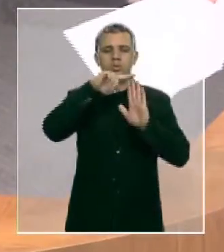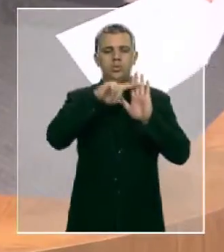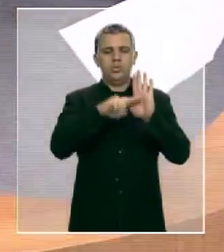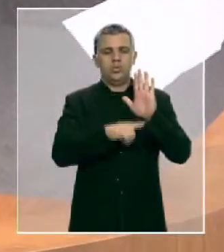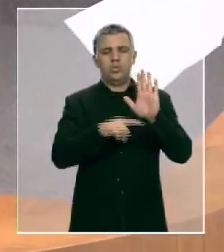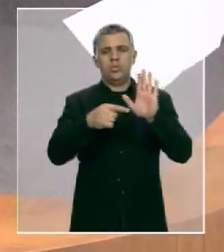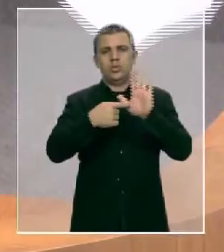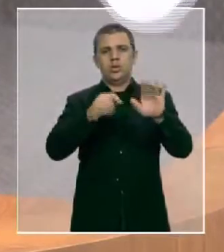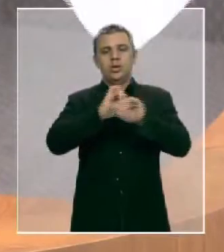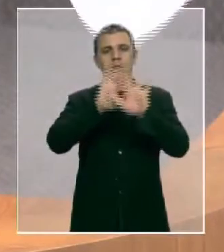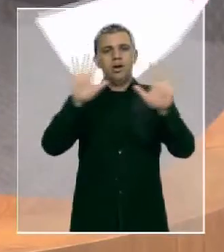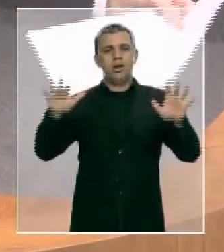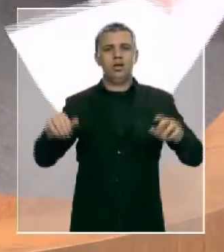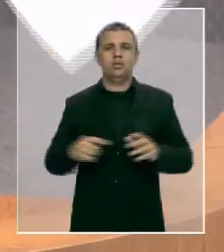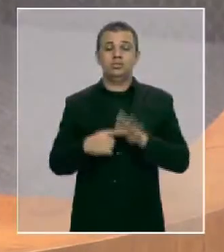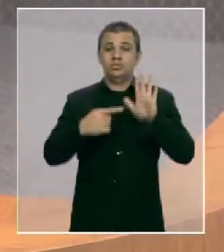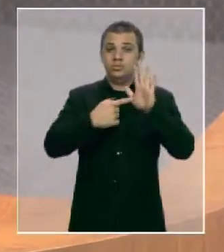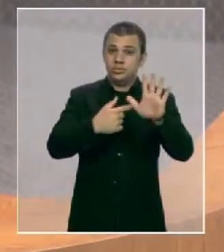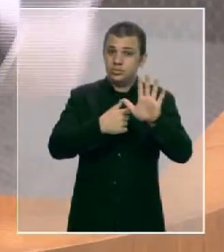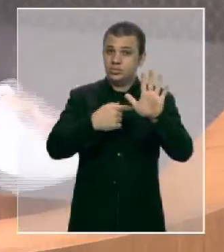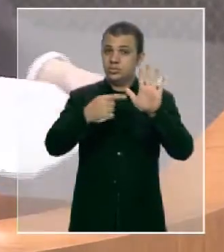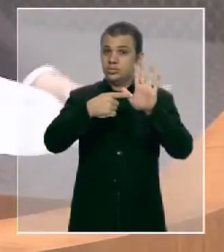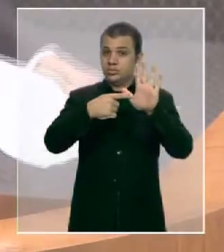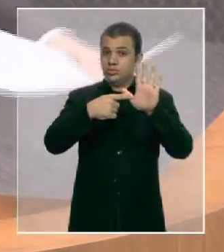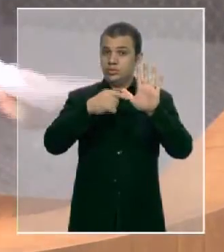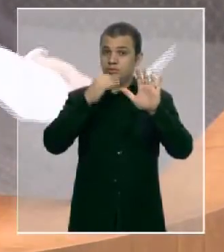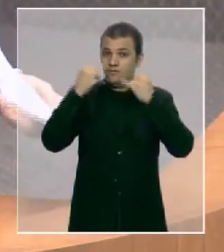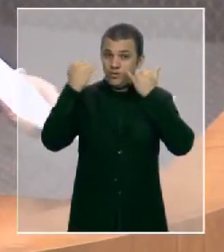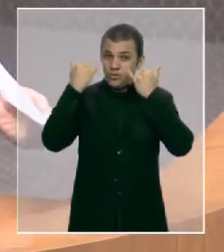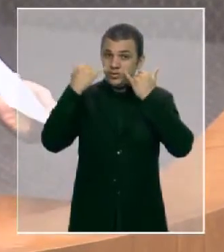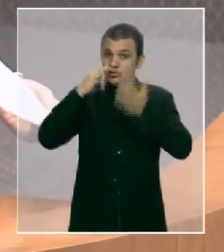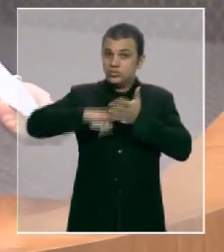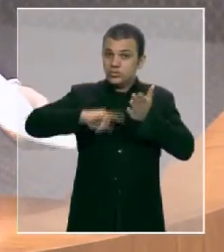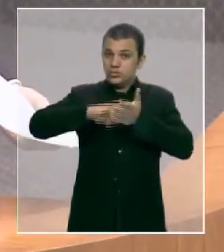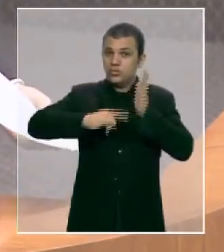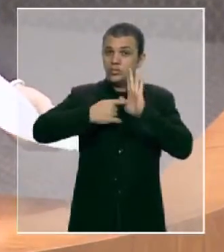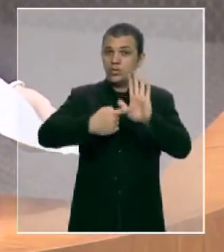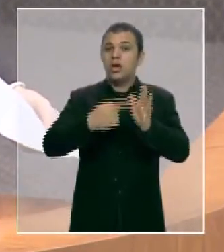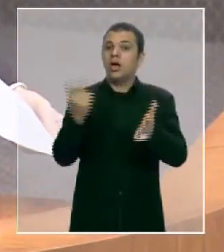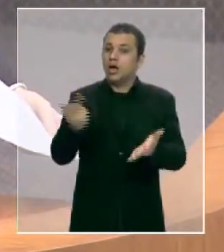dados e documentos que está errado, que isso não acontece.